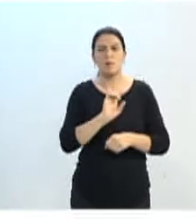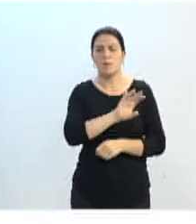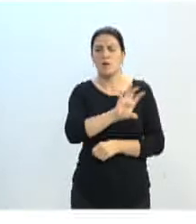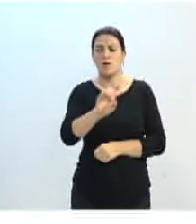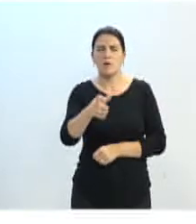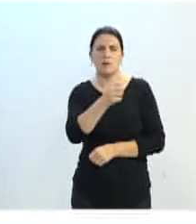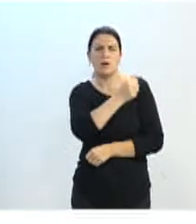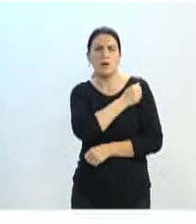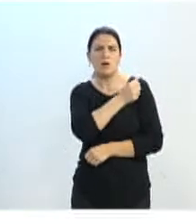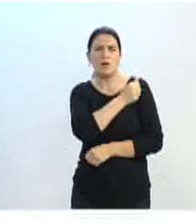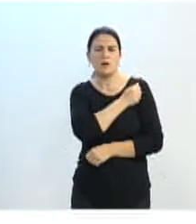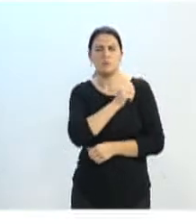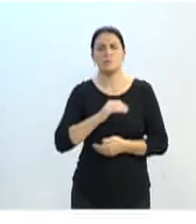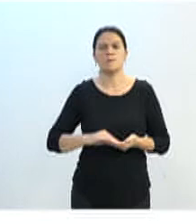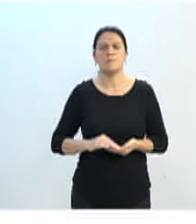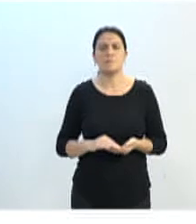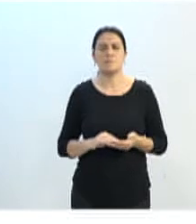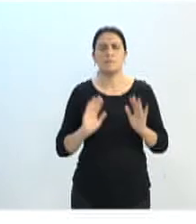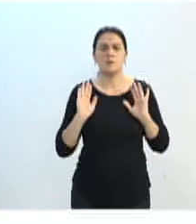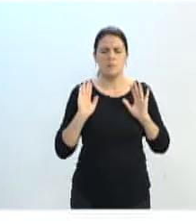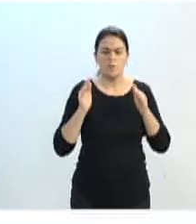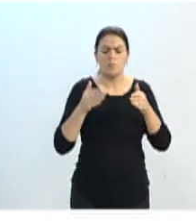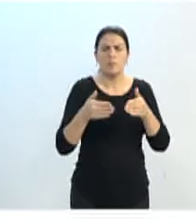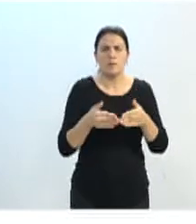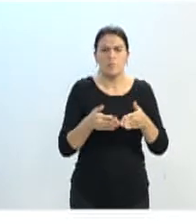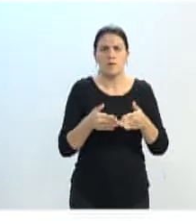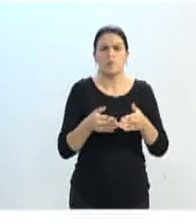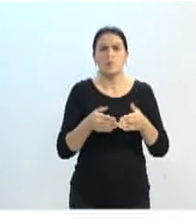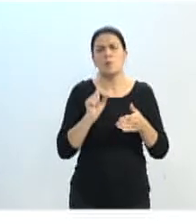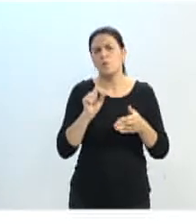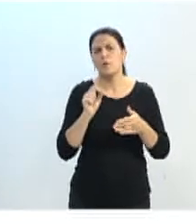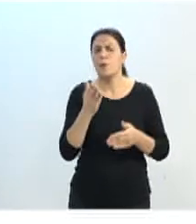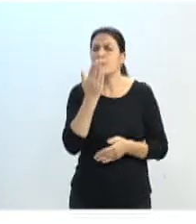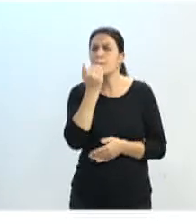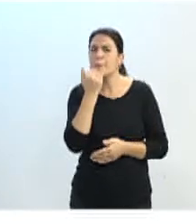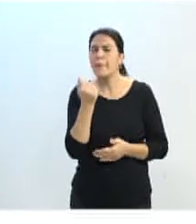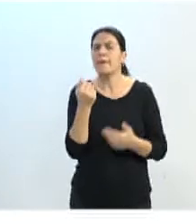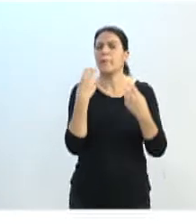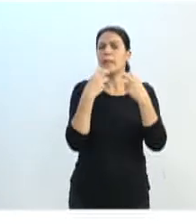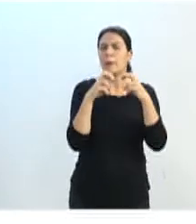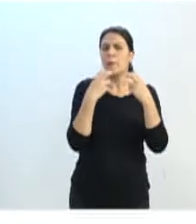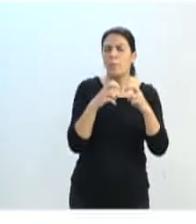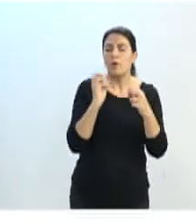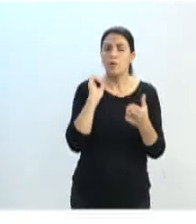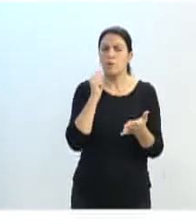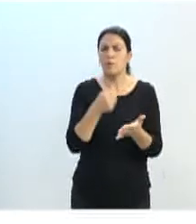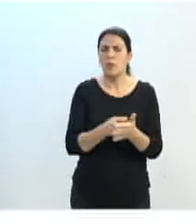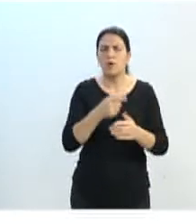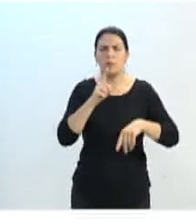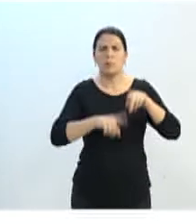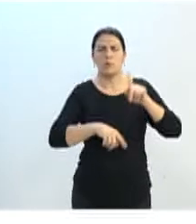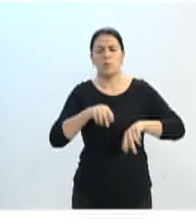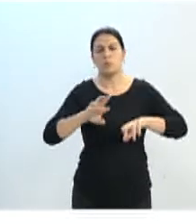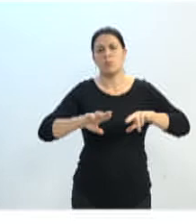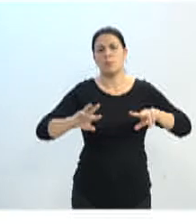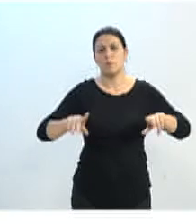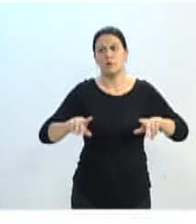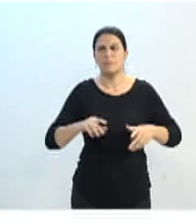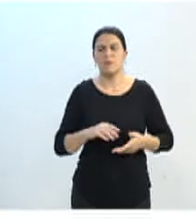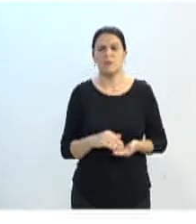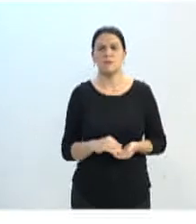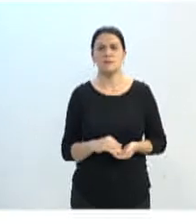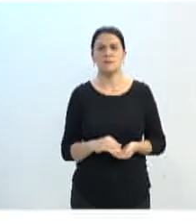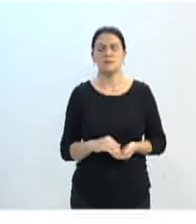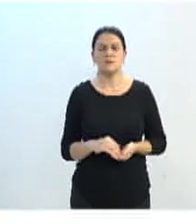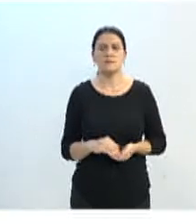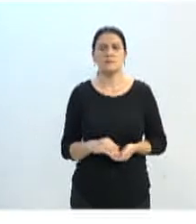Essa bolsa é destinada a custeio de alimentação, transporte e materiais. Então, as